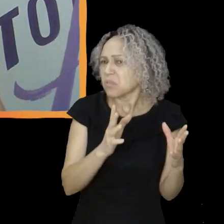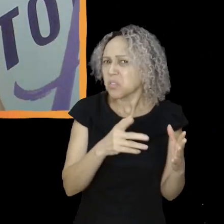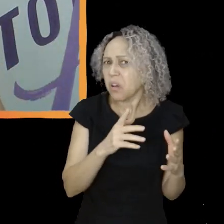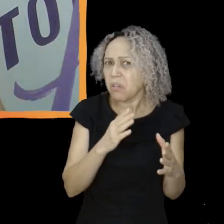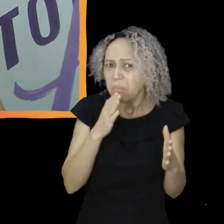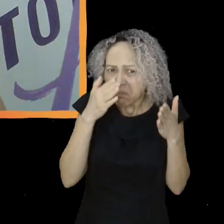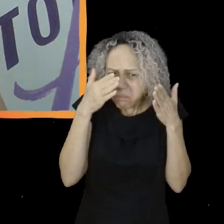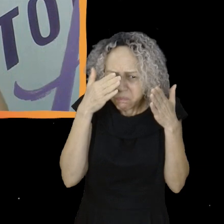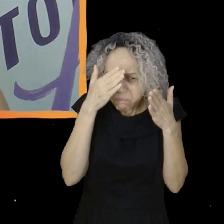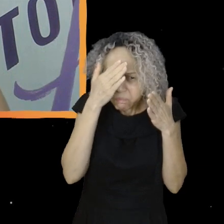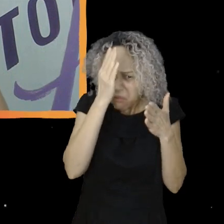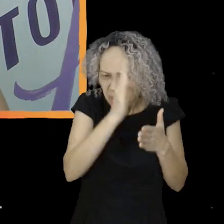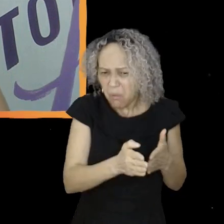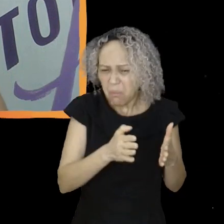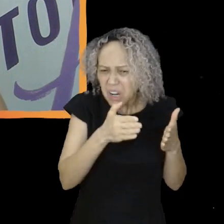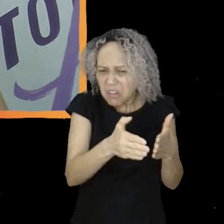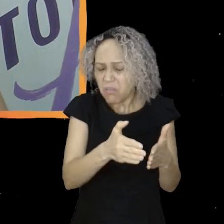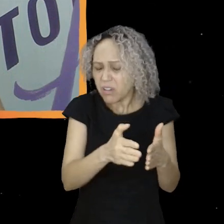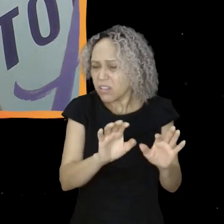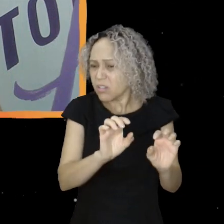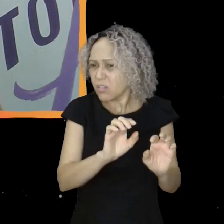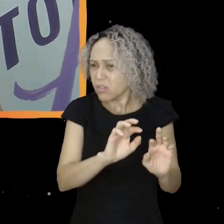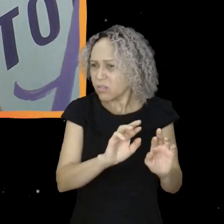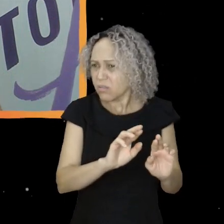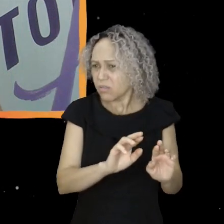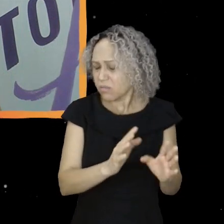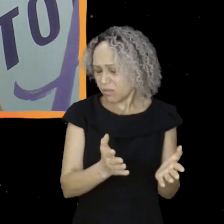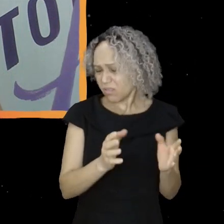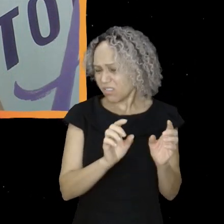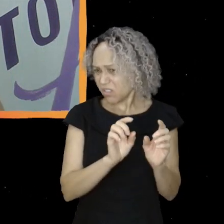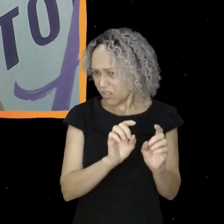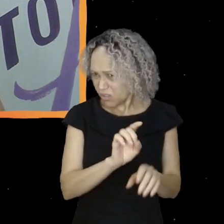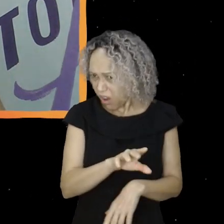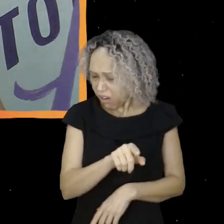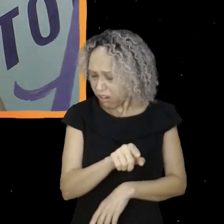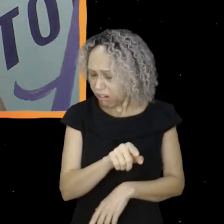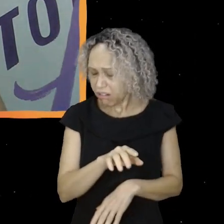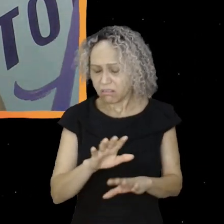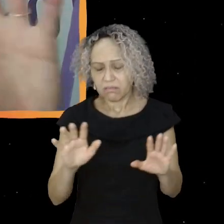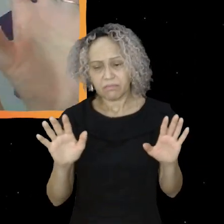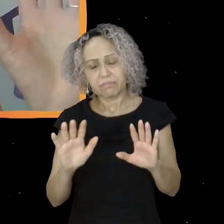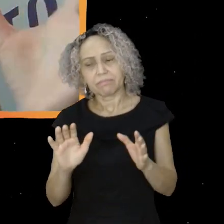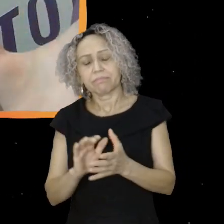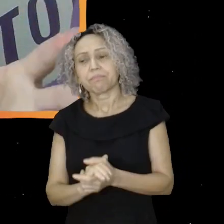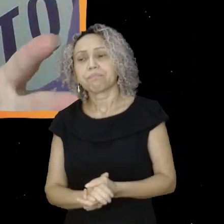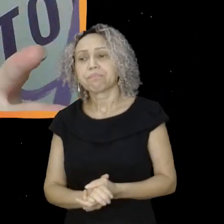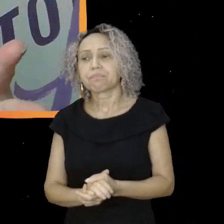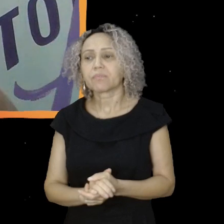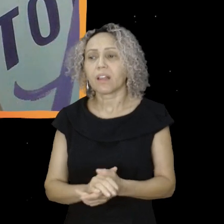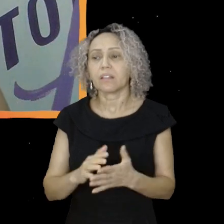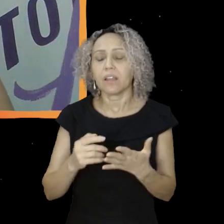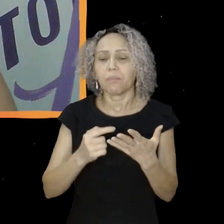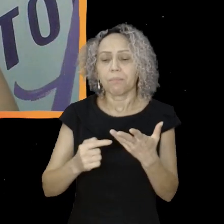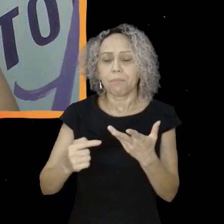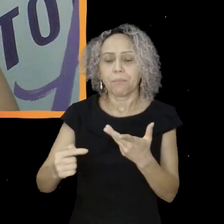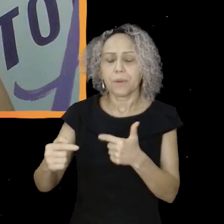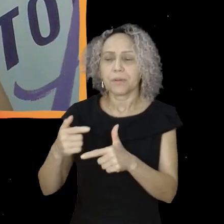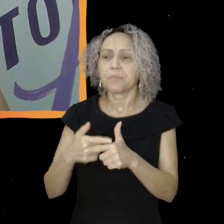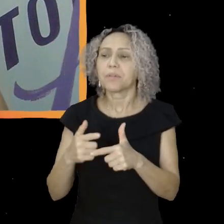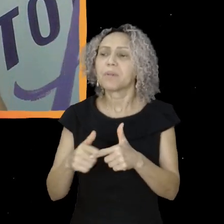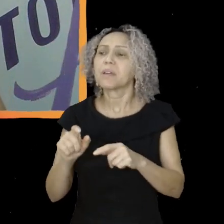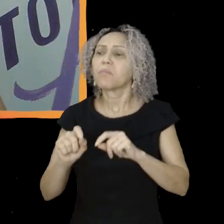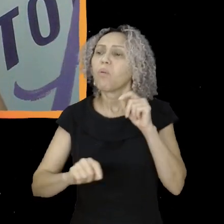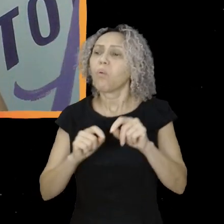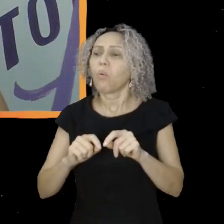desincentivo ao ensino superior, assim, né? Então, entre esses e vários outros problemas, é o que